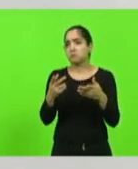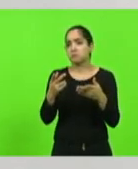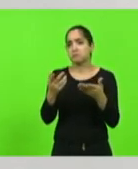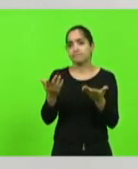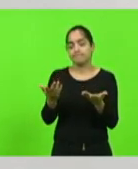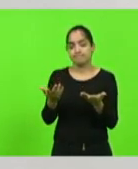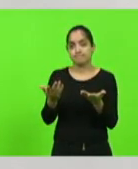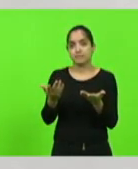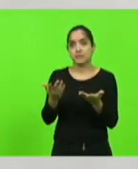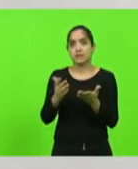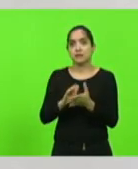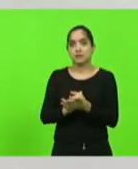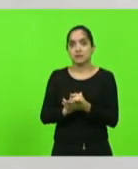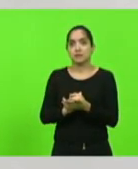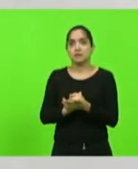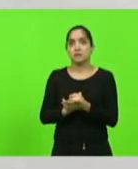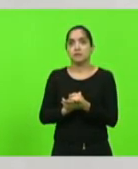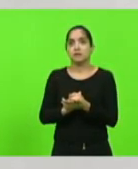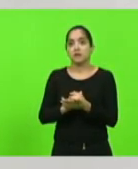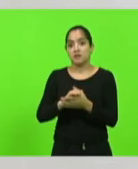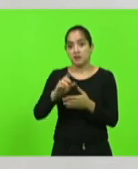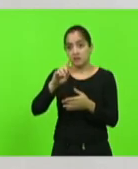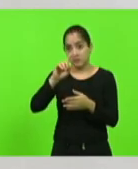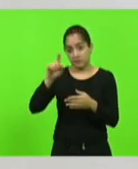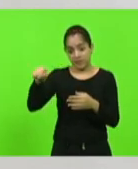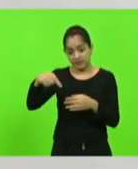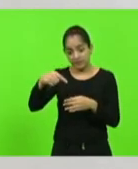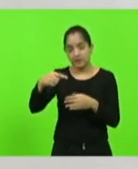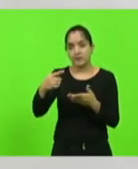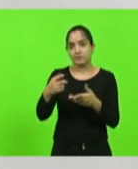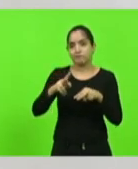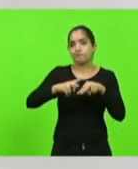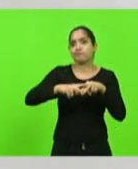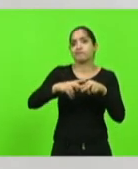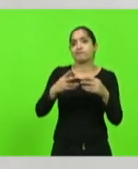Está lá, vai vir aqui para ser preso, ir para a cadeia, então é um absurdo.